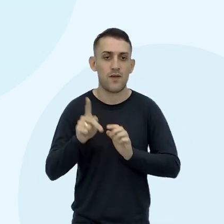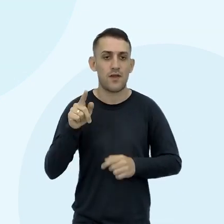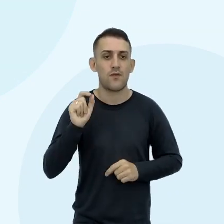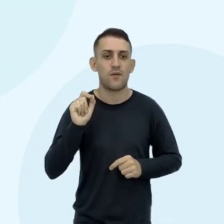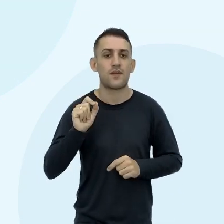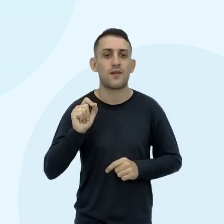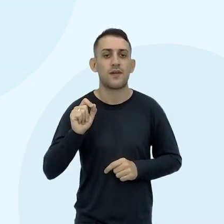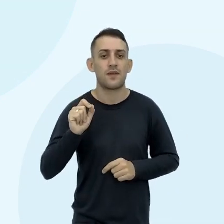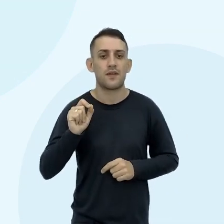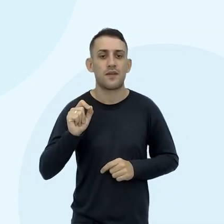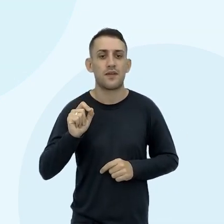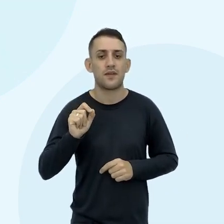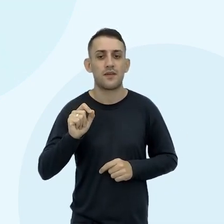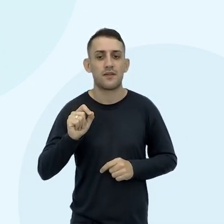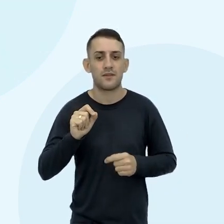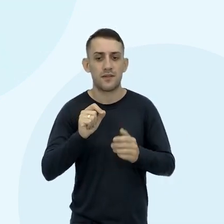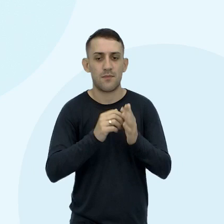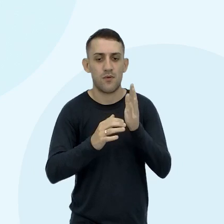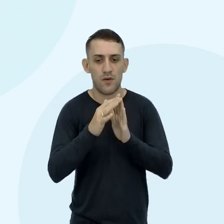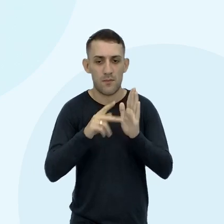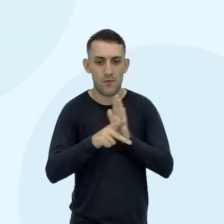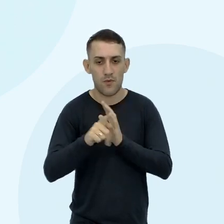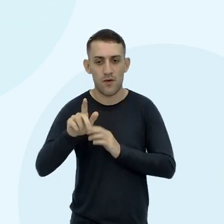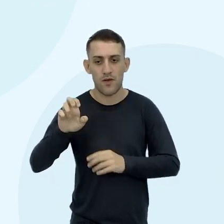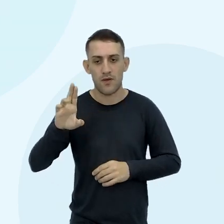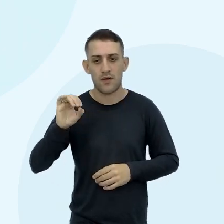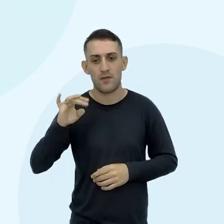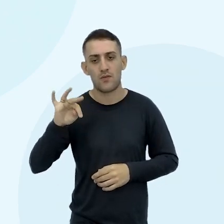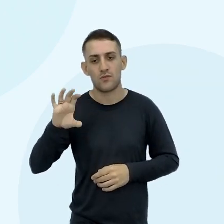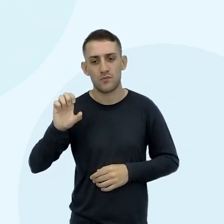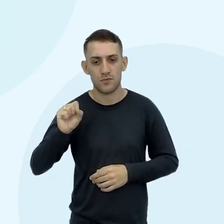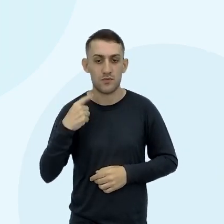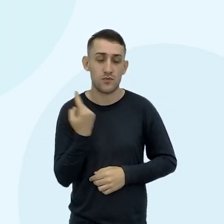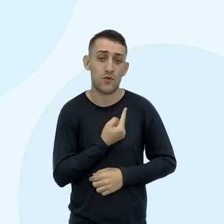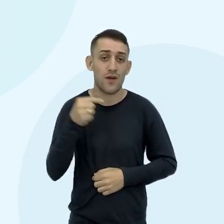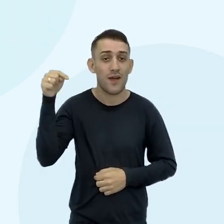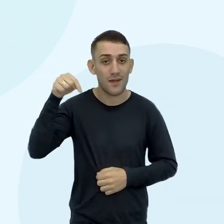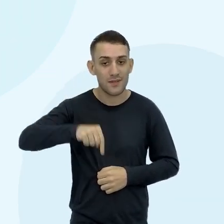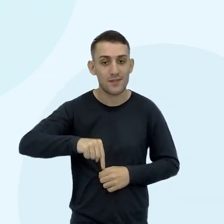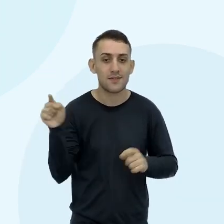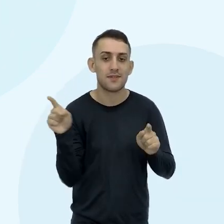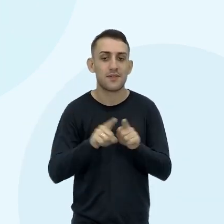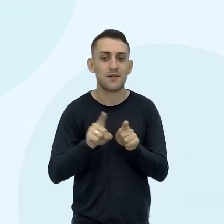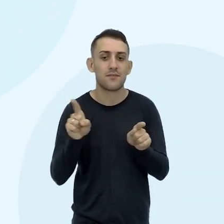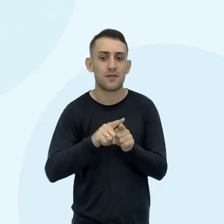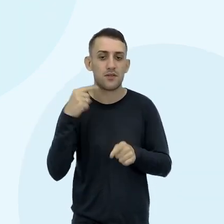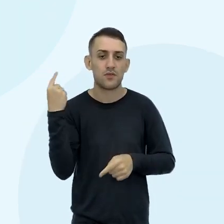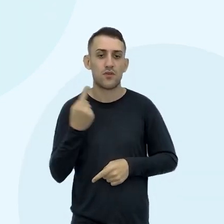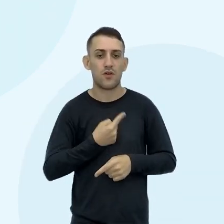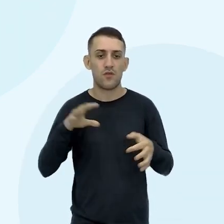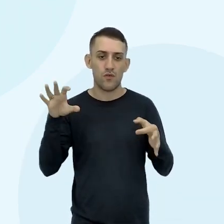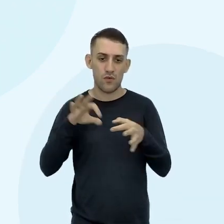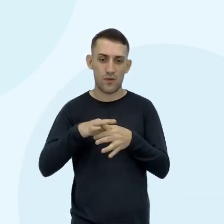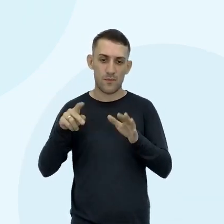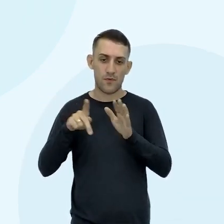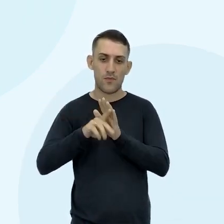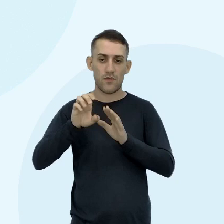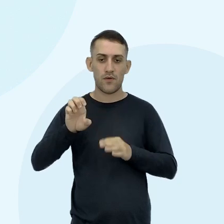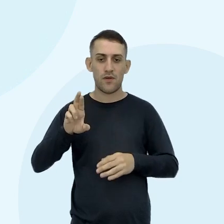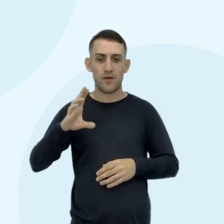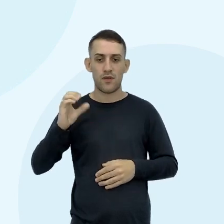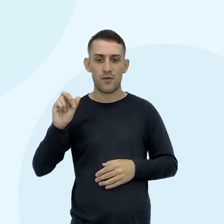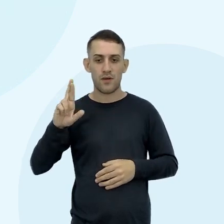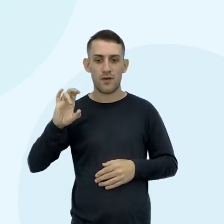arqueas O das bactérias E o dos eucariontes E nós Nos encaixamos Nos eucariontes